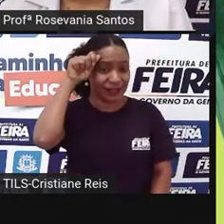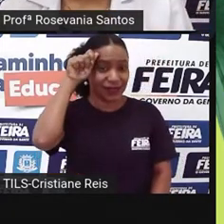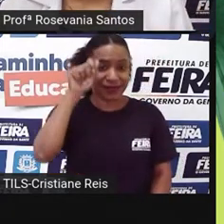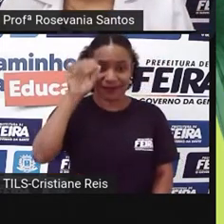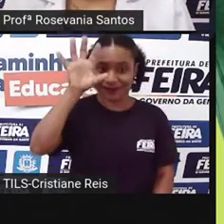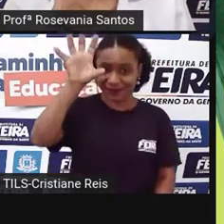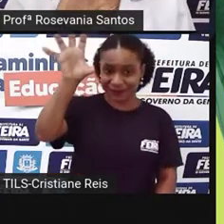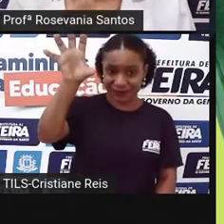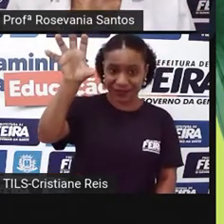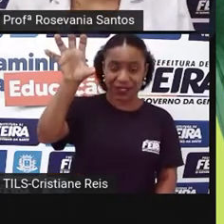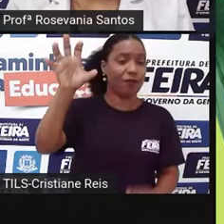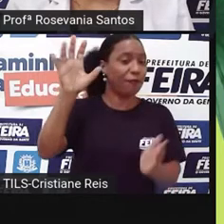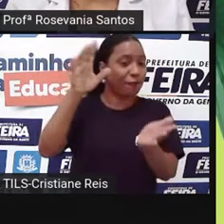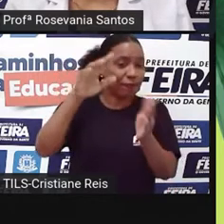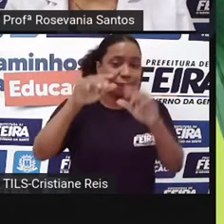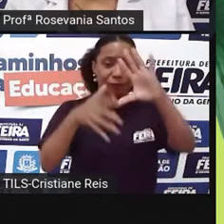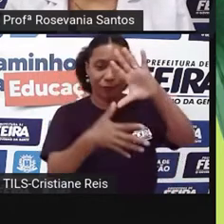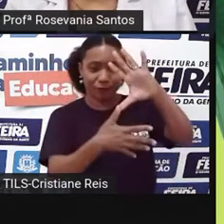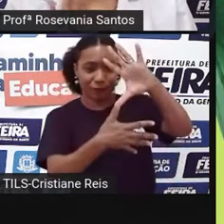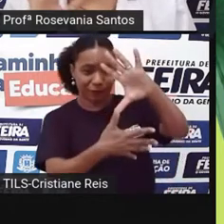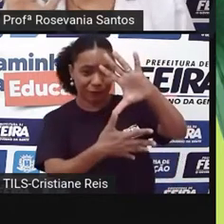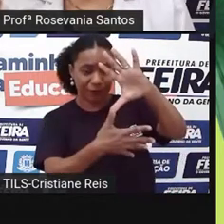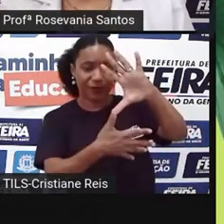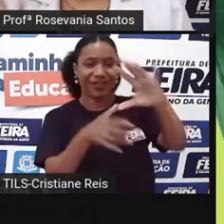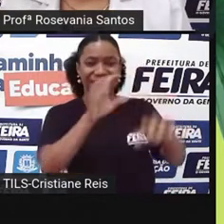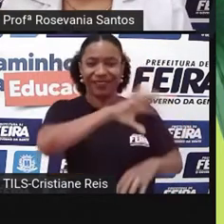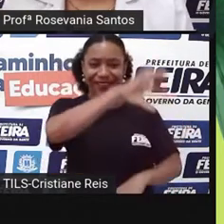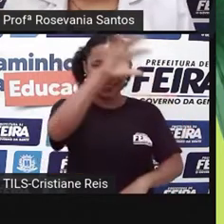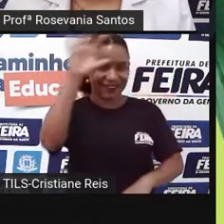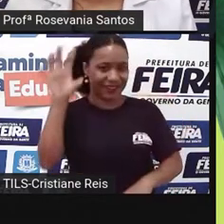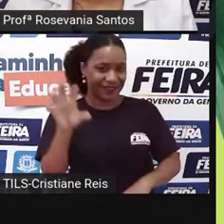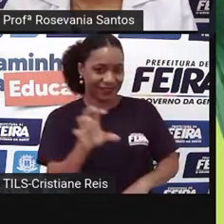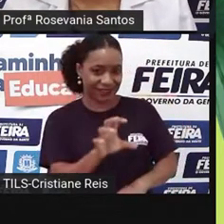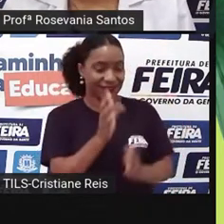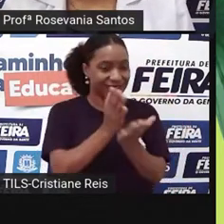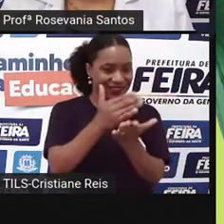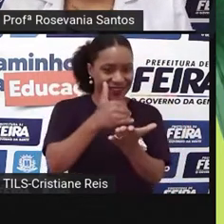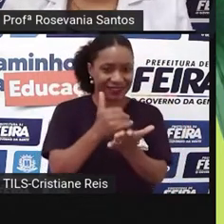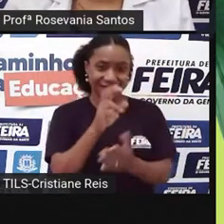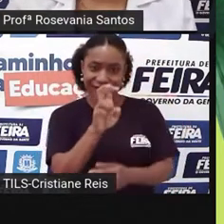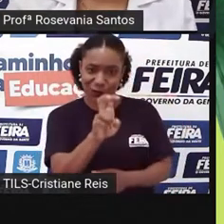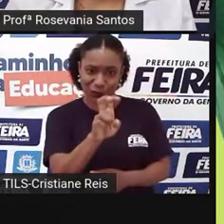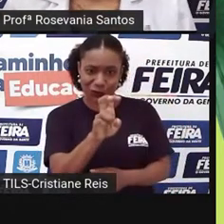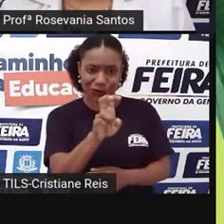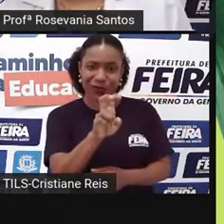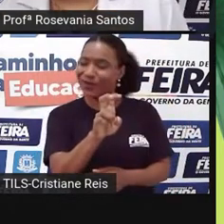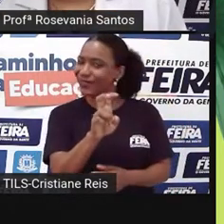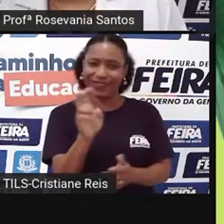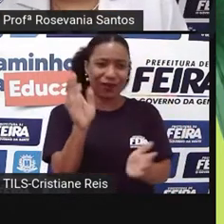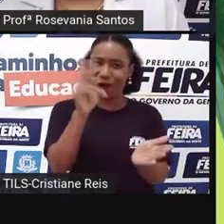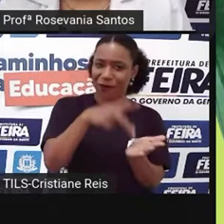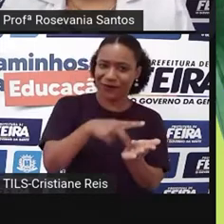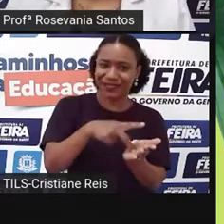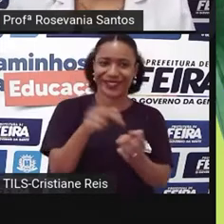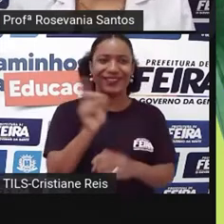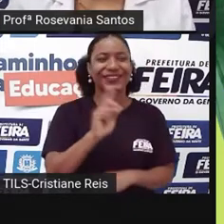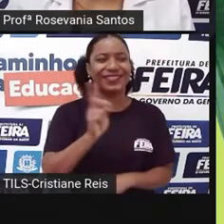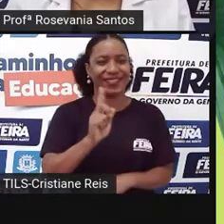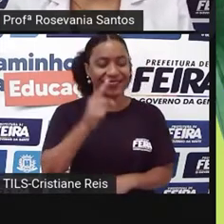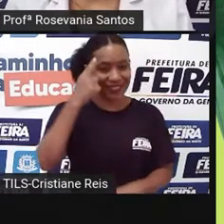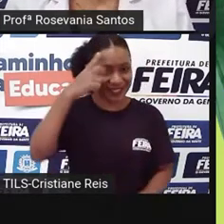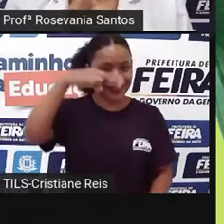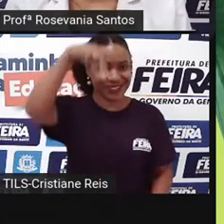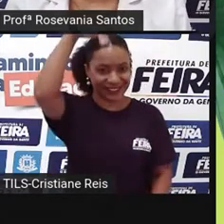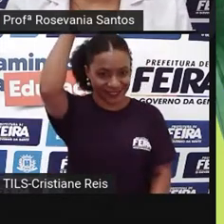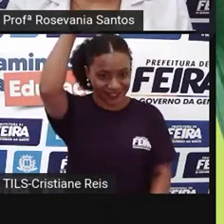território brasileiro, que, como vocês já sabem também, né, divide o Brasil em cinco regiões, que é a região norte, a região nordeste, a